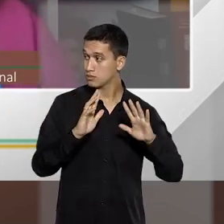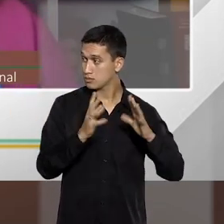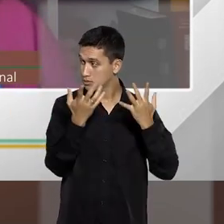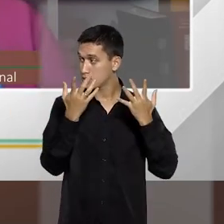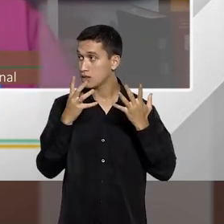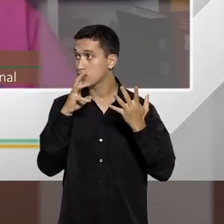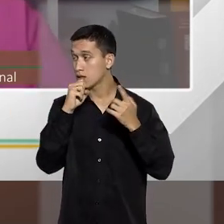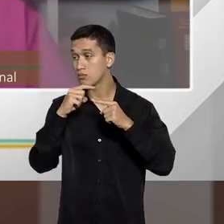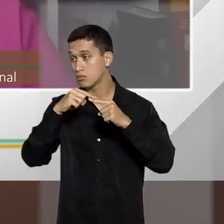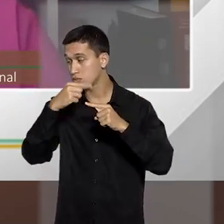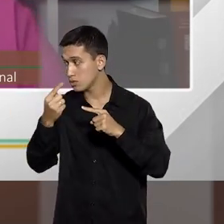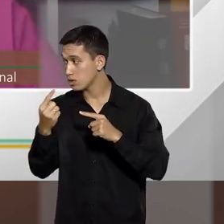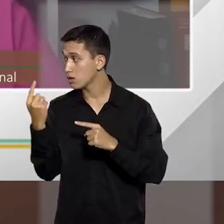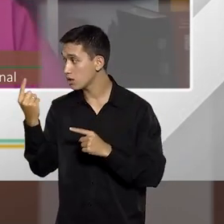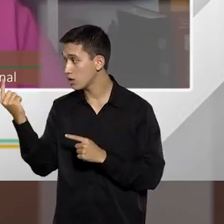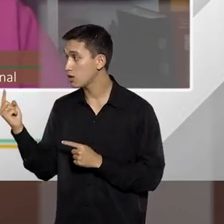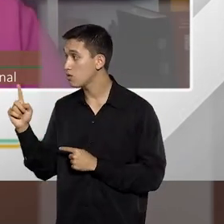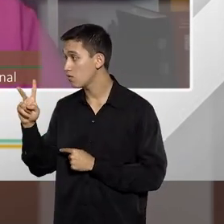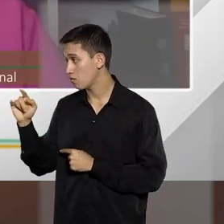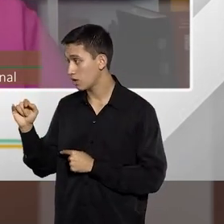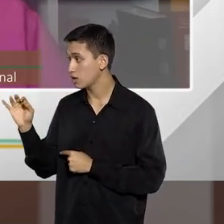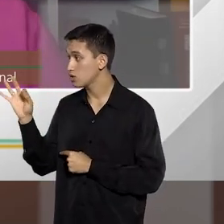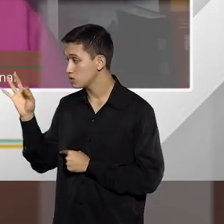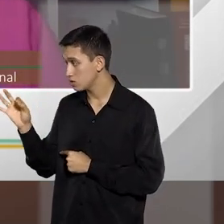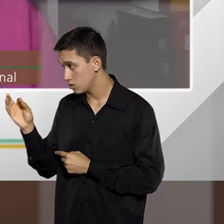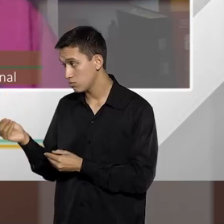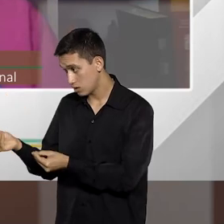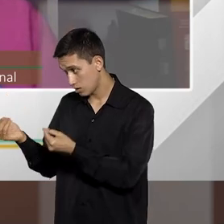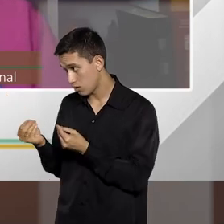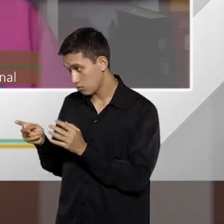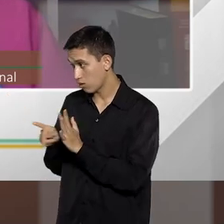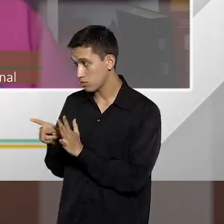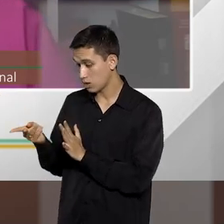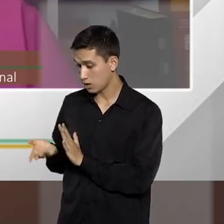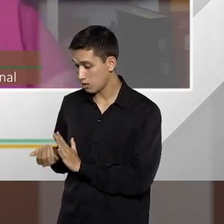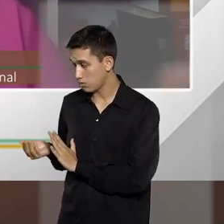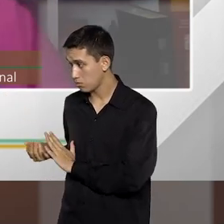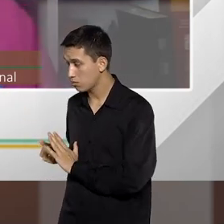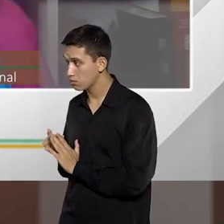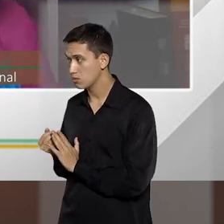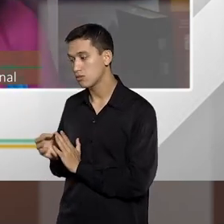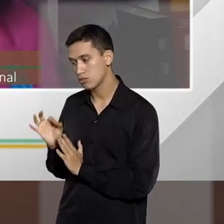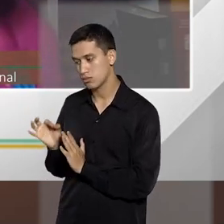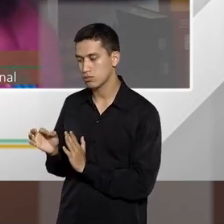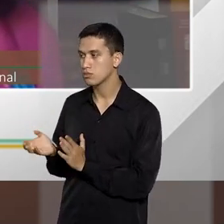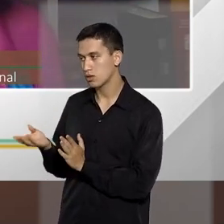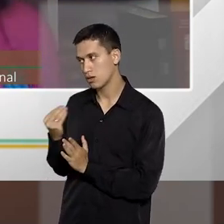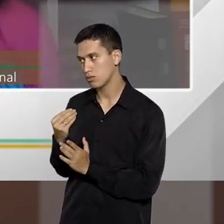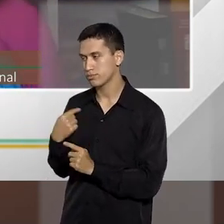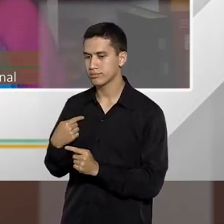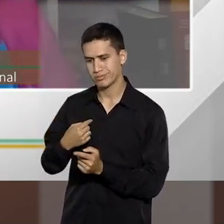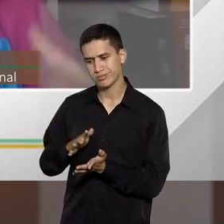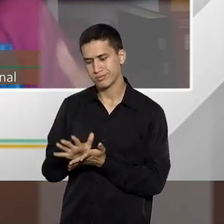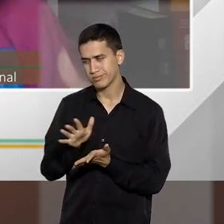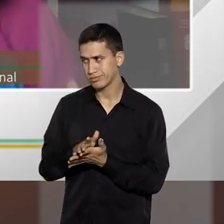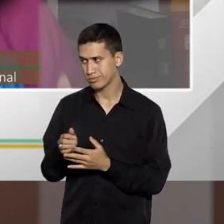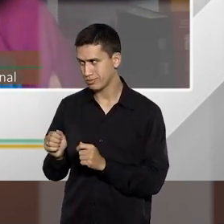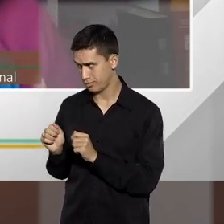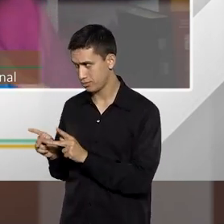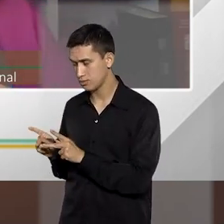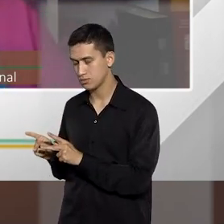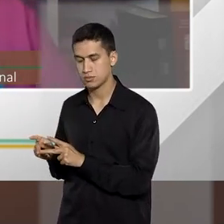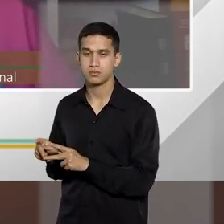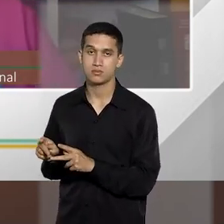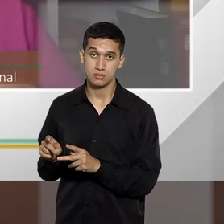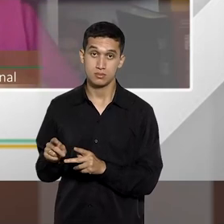sábado, e cada uma vai me dar um percentual do que receber, porque, afinal de contas, eu tive gastos, muito bem, e aí eu dou essa